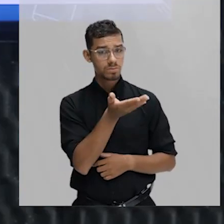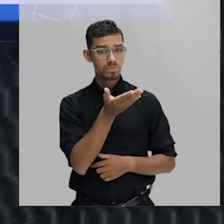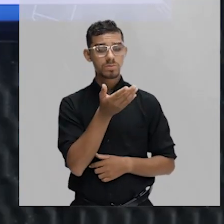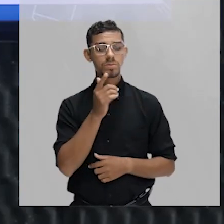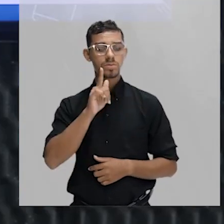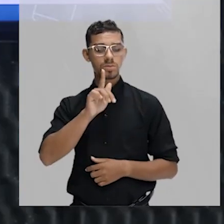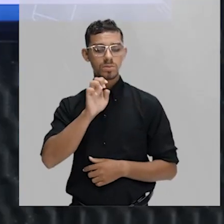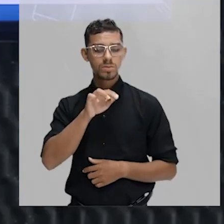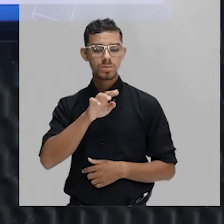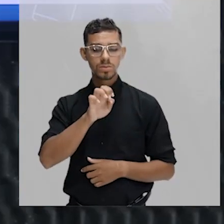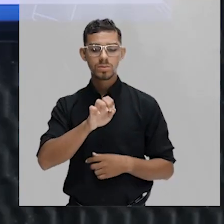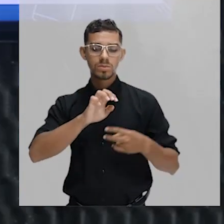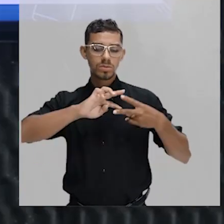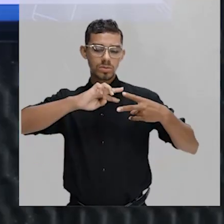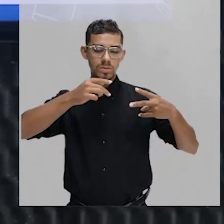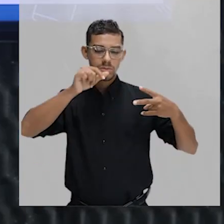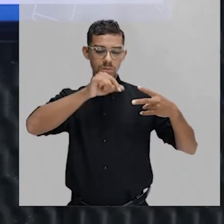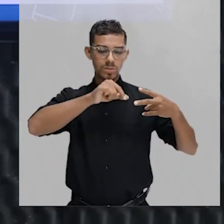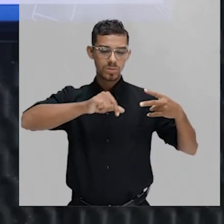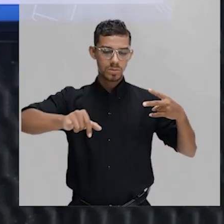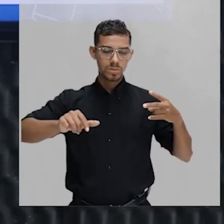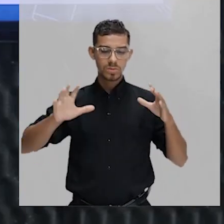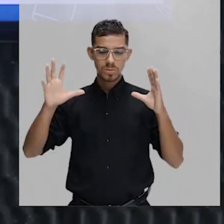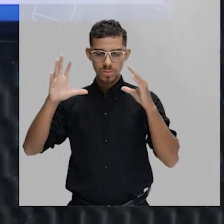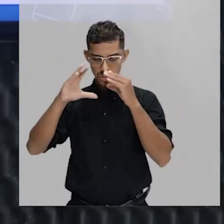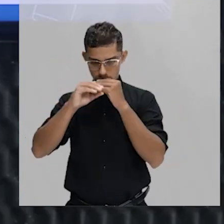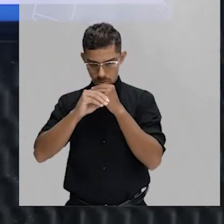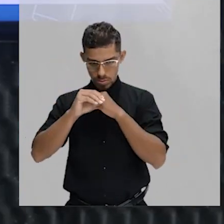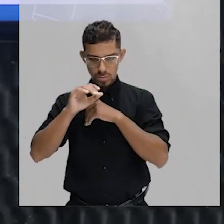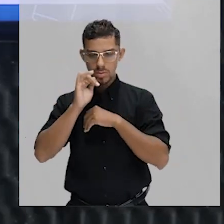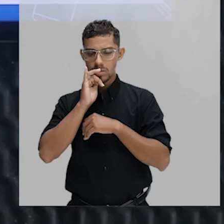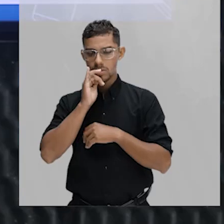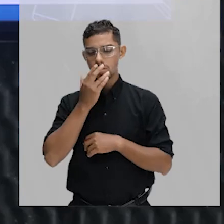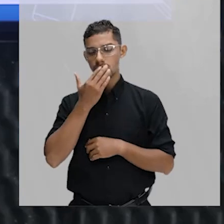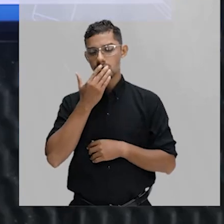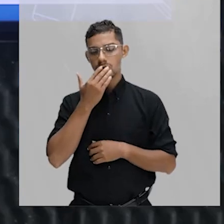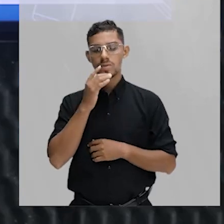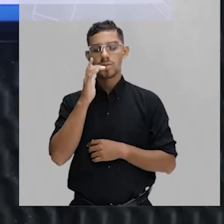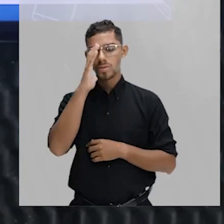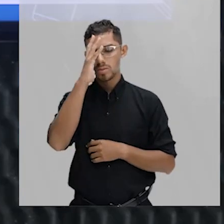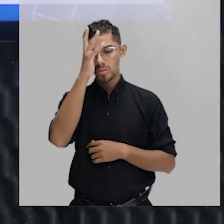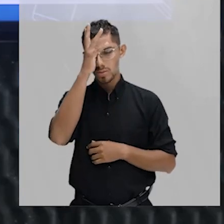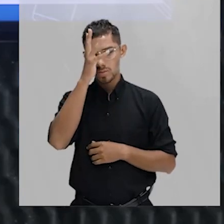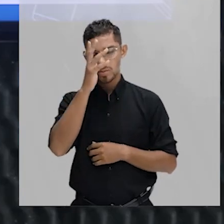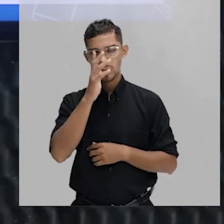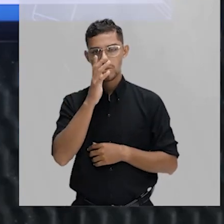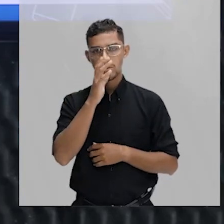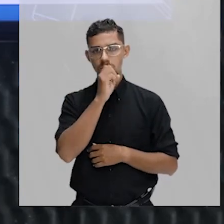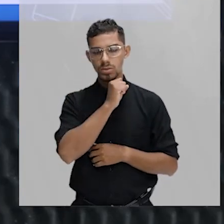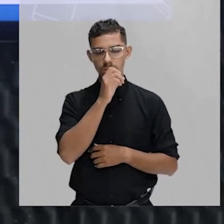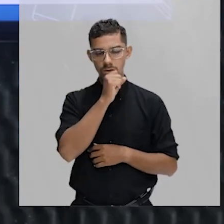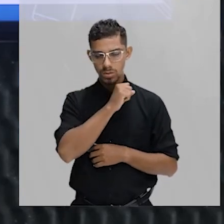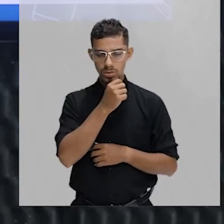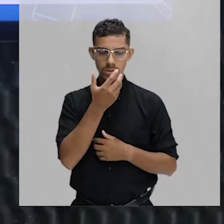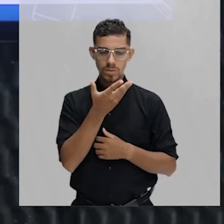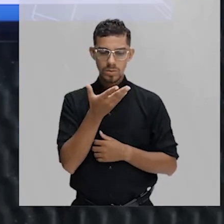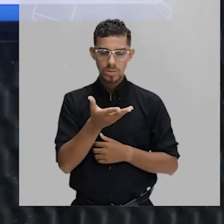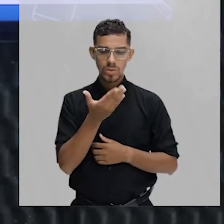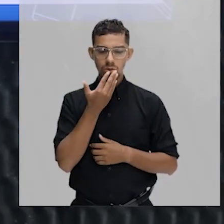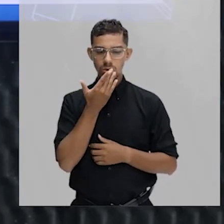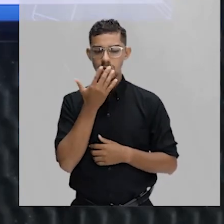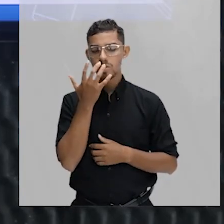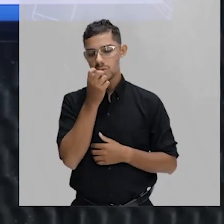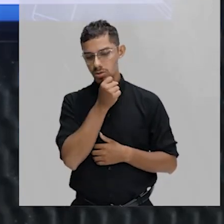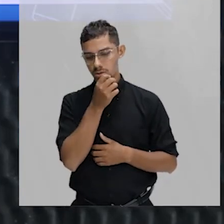que está mais escura, está com a tonalidade mais escura, do laranja. Certo? Essas que estão em tonalidades mais